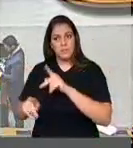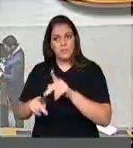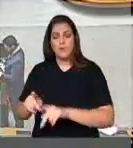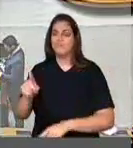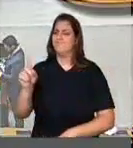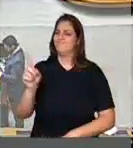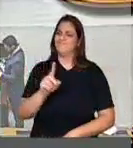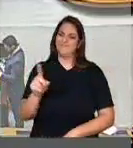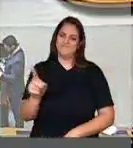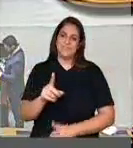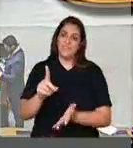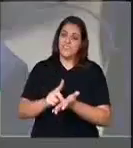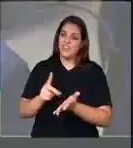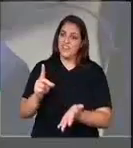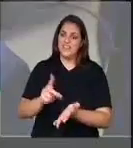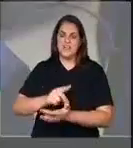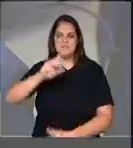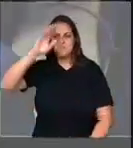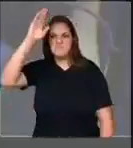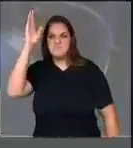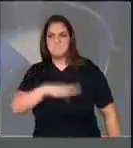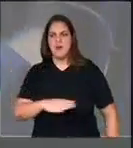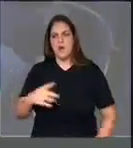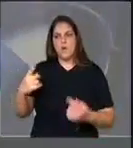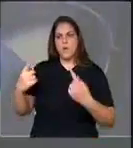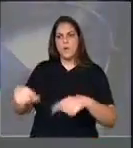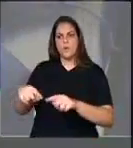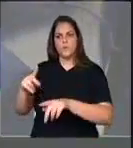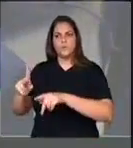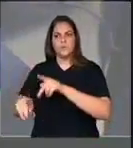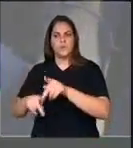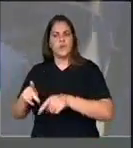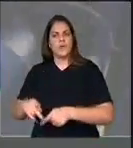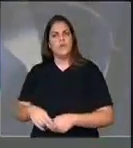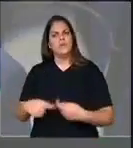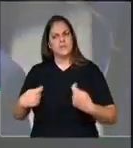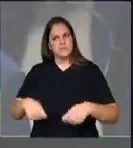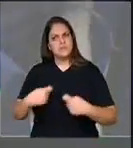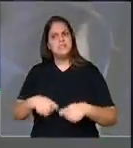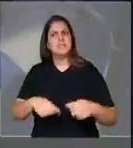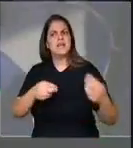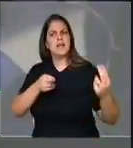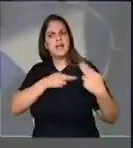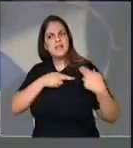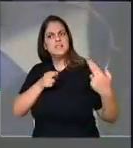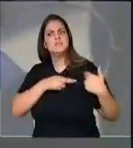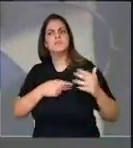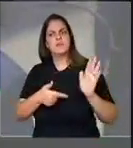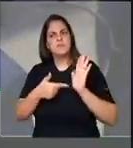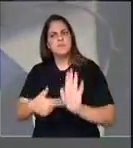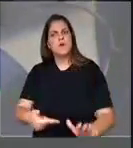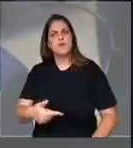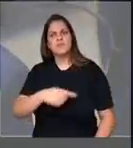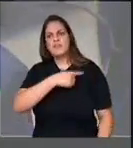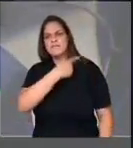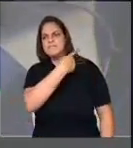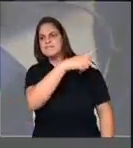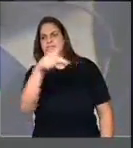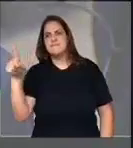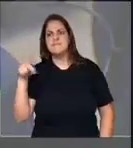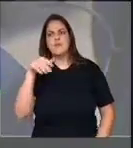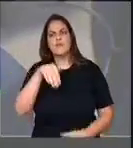casa contra o povo. Mas pelo menos, que assumam a responsabilidade pelos votos, seus votos,